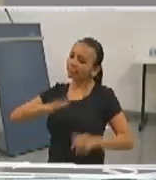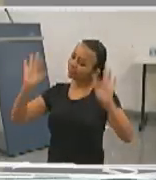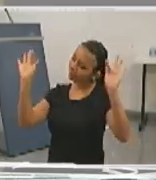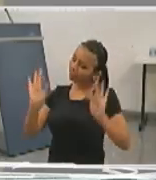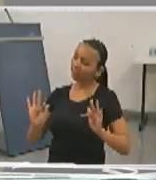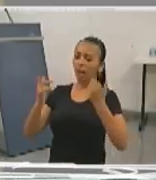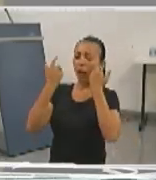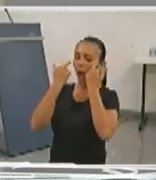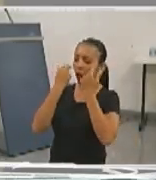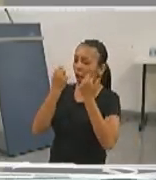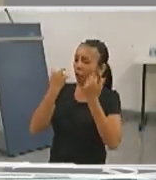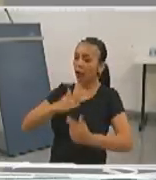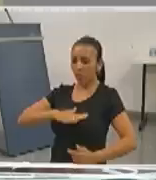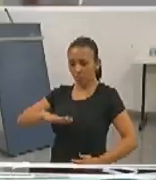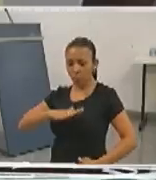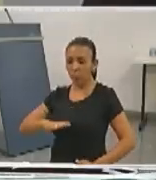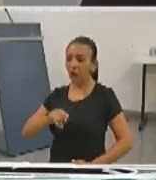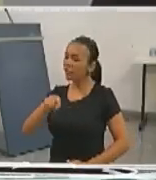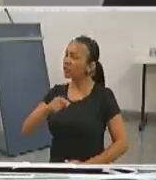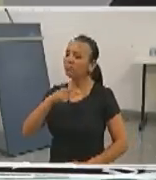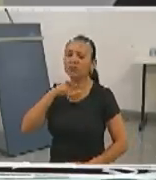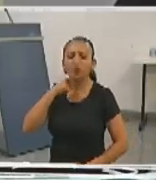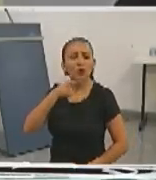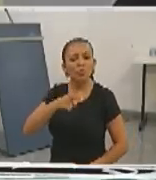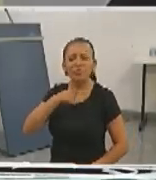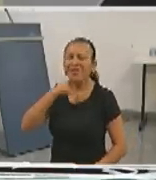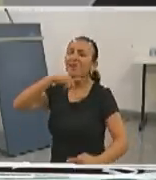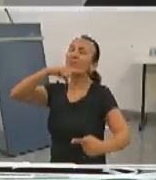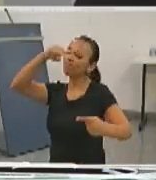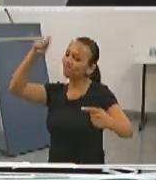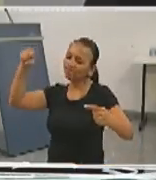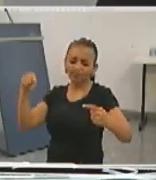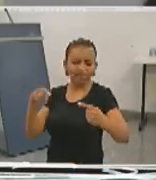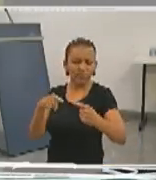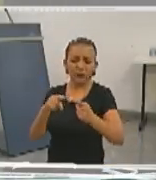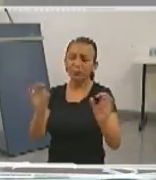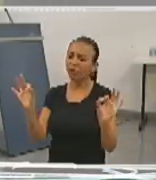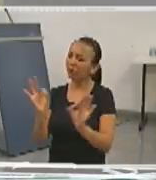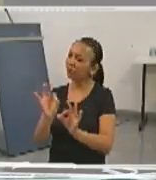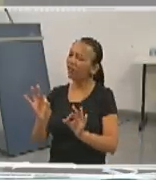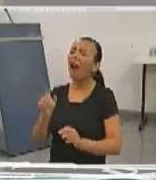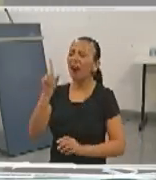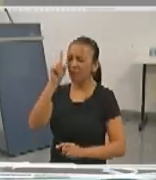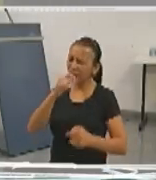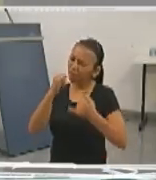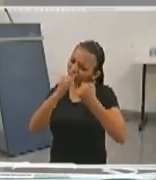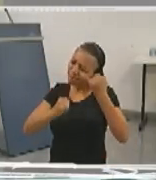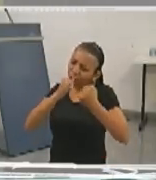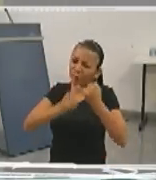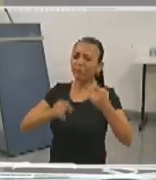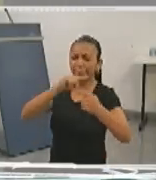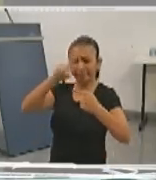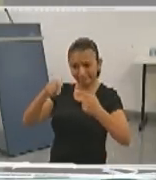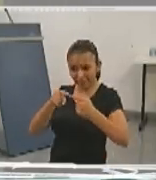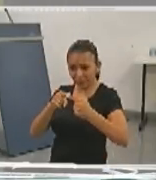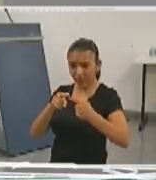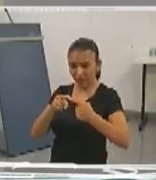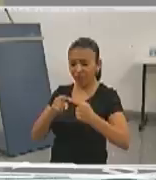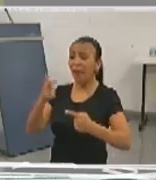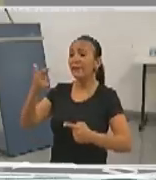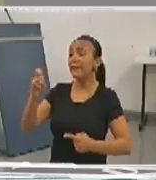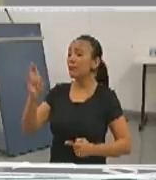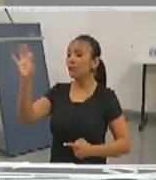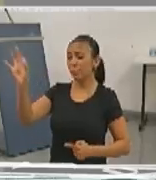tranquila, você não vai conseguir alcançar ou vai alcançar parcialmente aqueles objetivos e metas que são aqueles 25